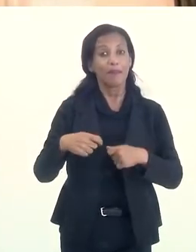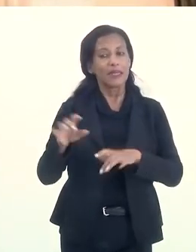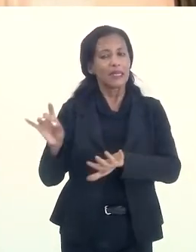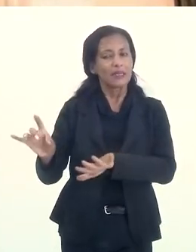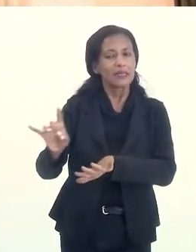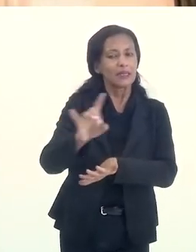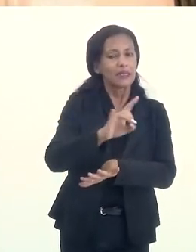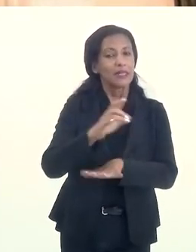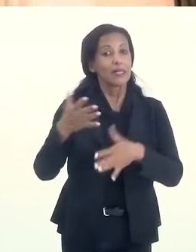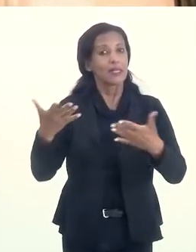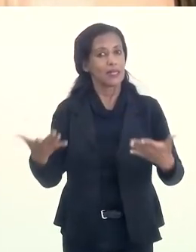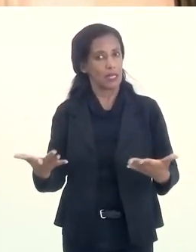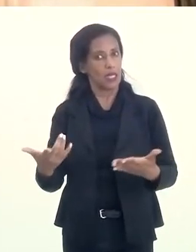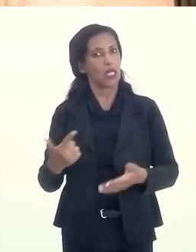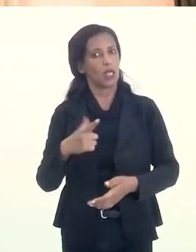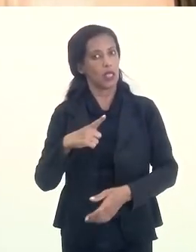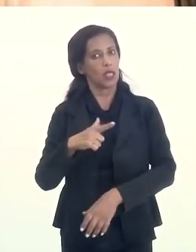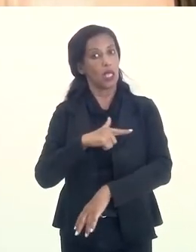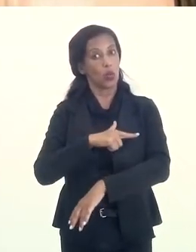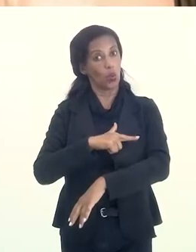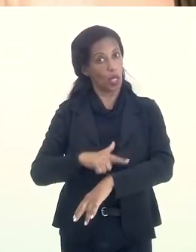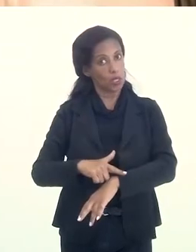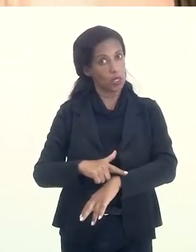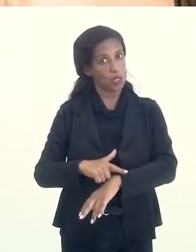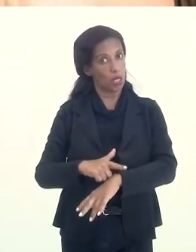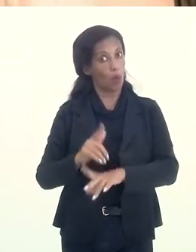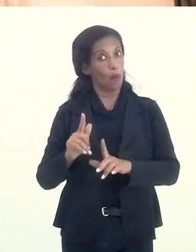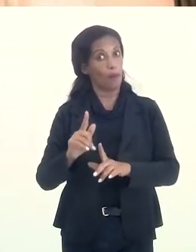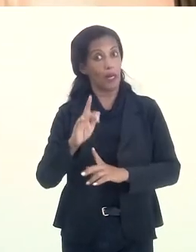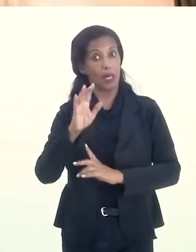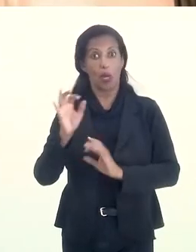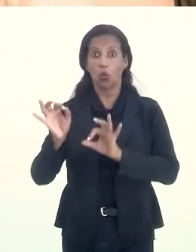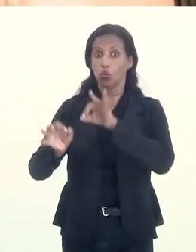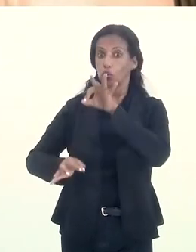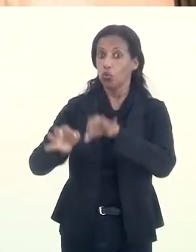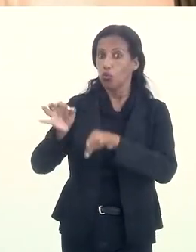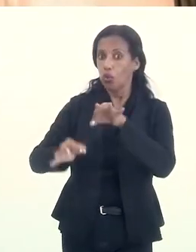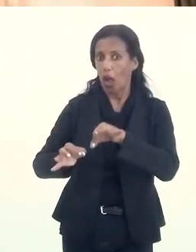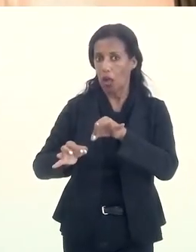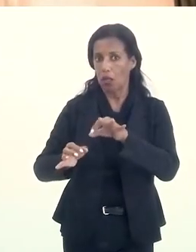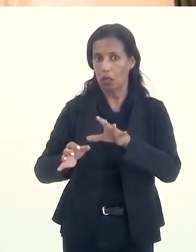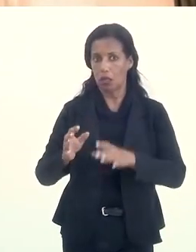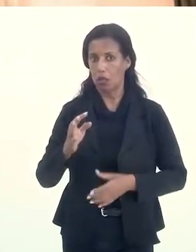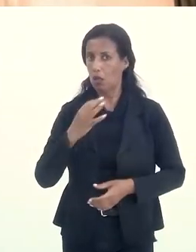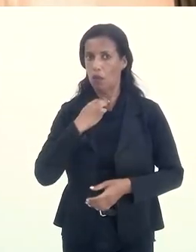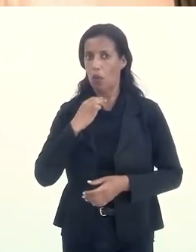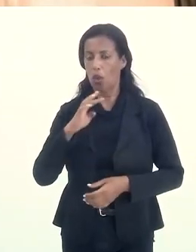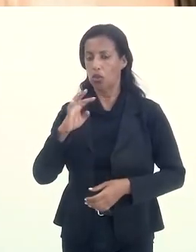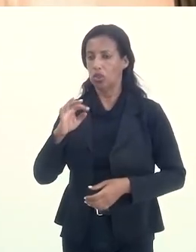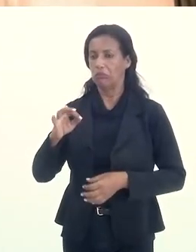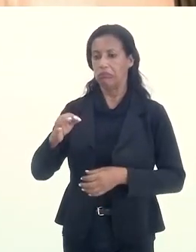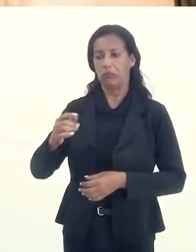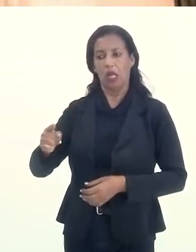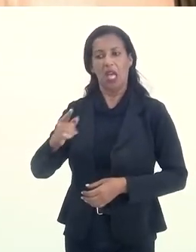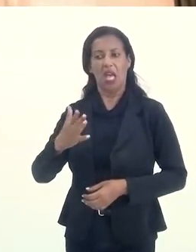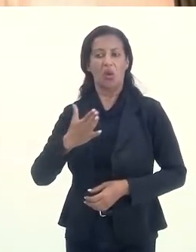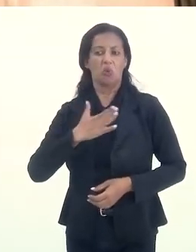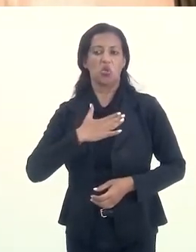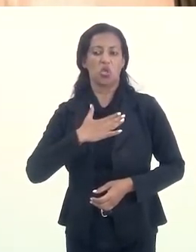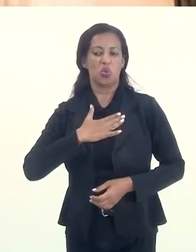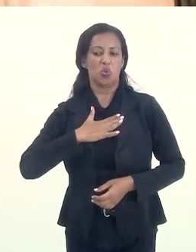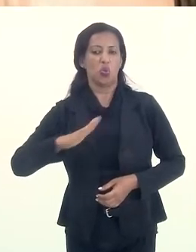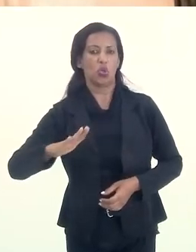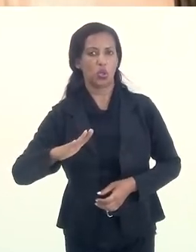precisa, isso sim, ser educada para não pré-julgar, não antecipar um gostei